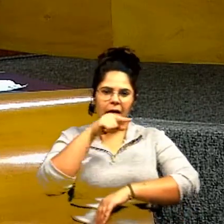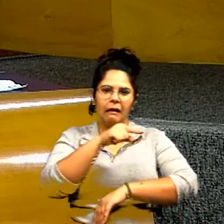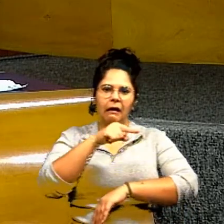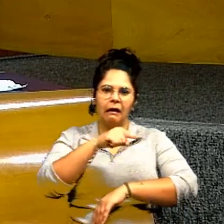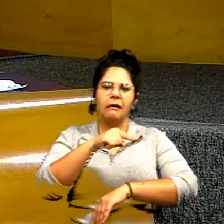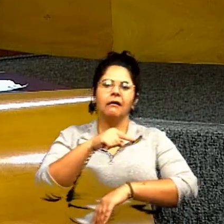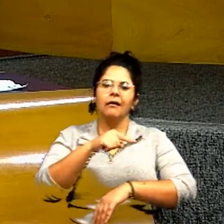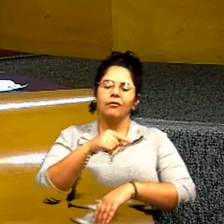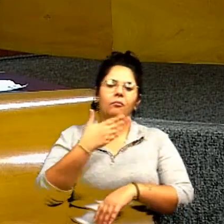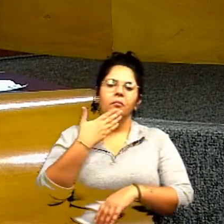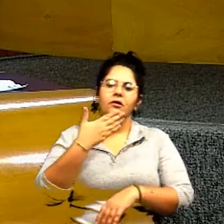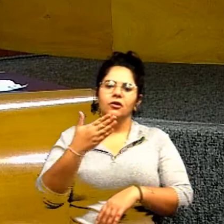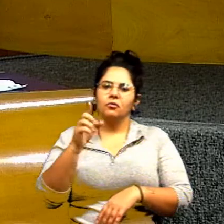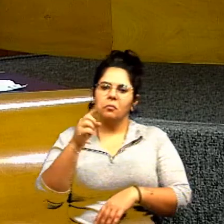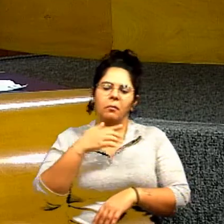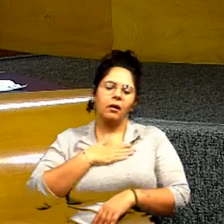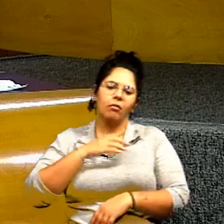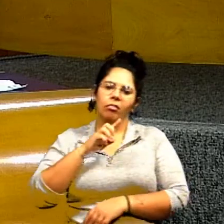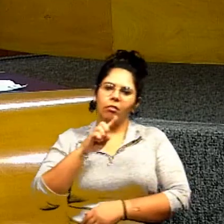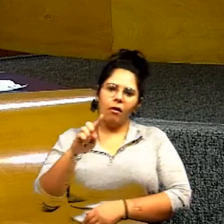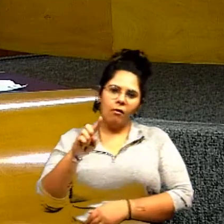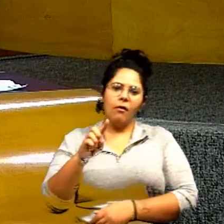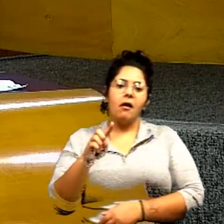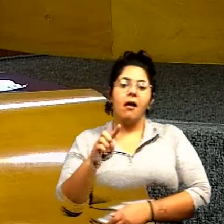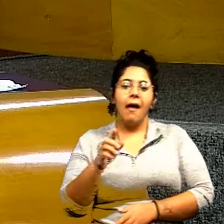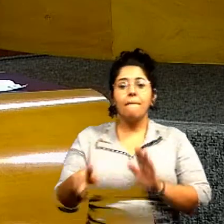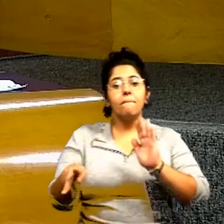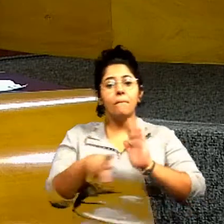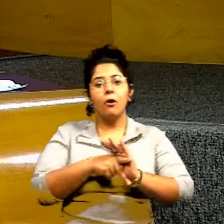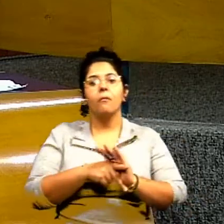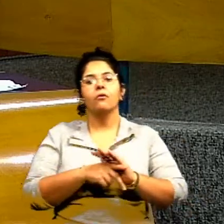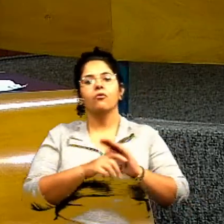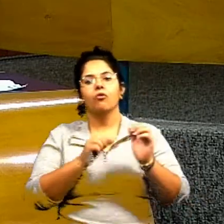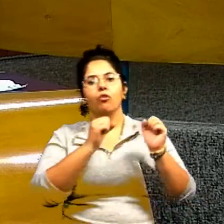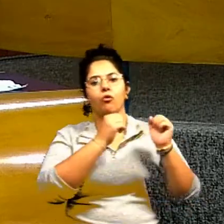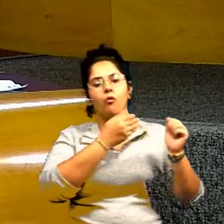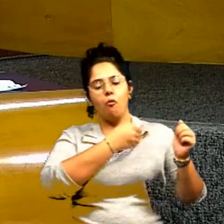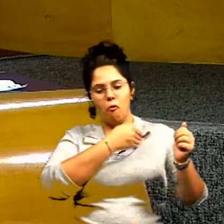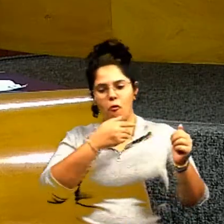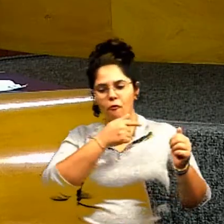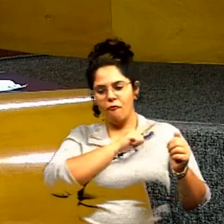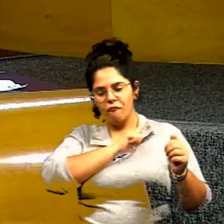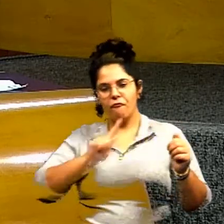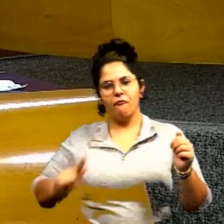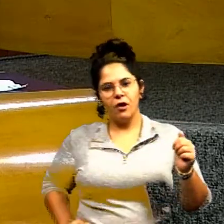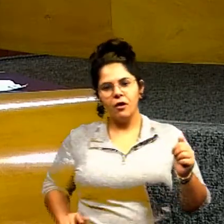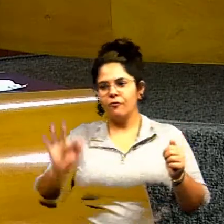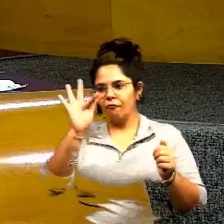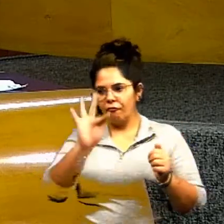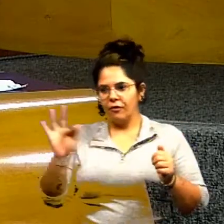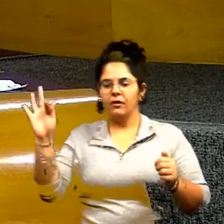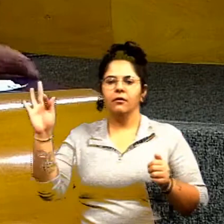É obra do prefeito, é obra do governo federal. Uma parte é o meu amigo o Diamantino.